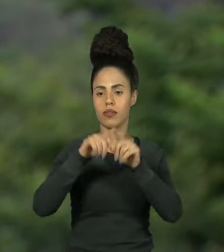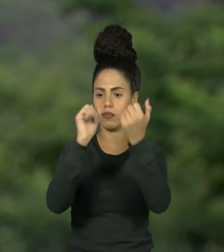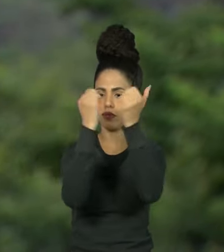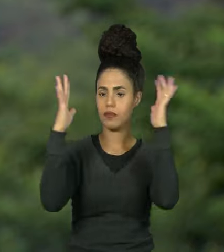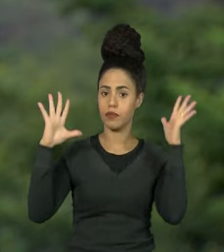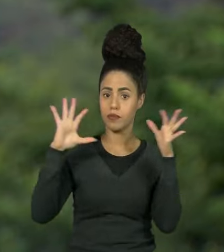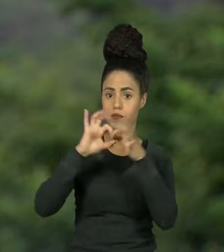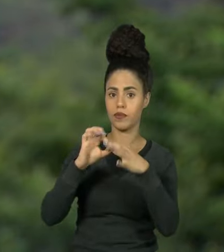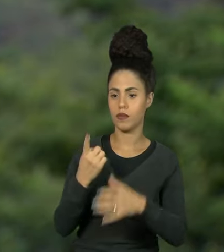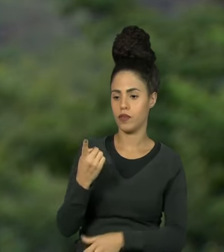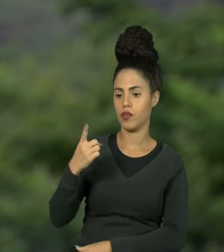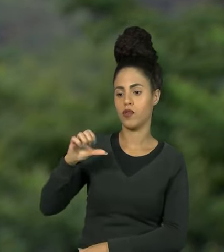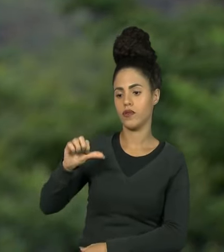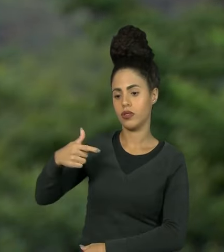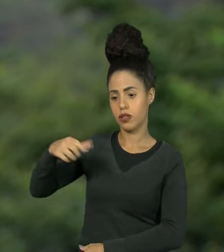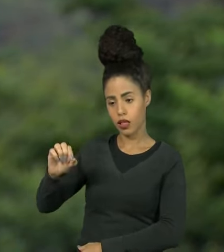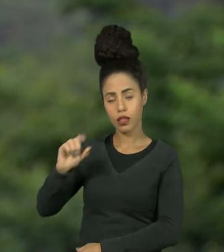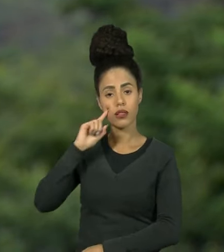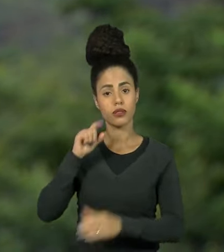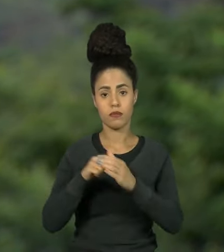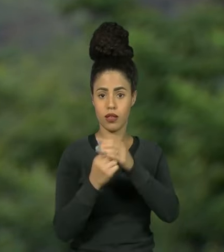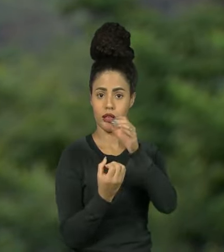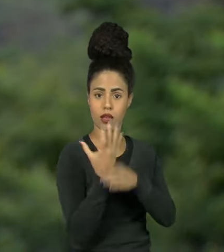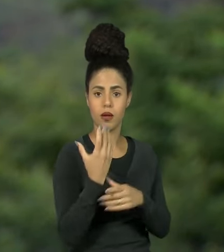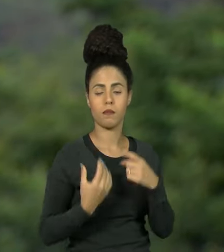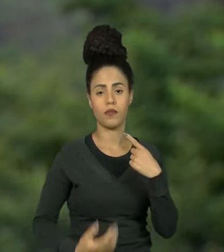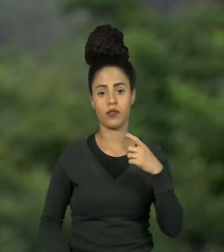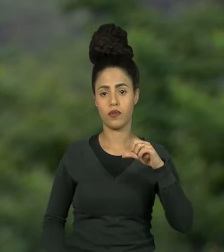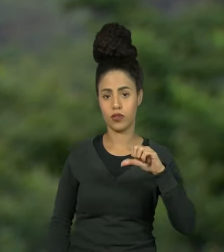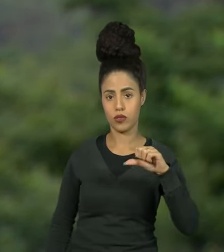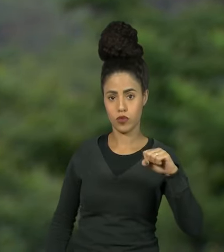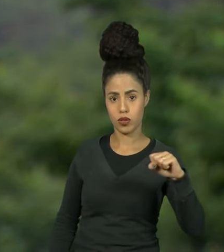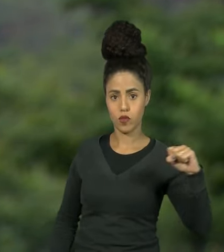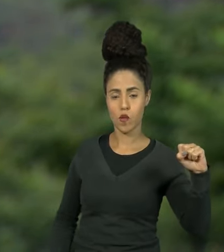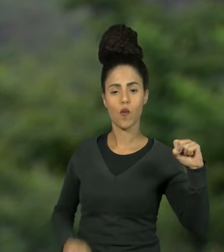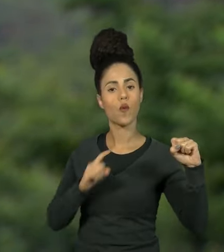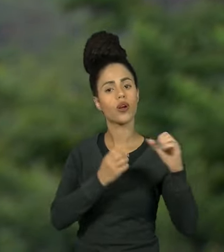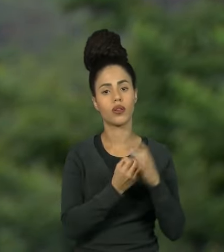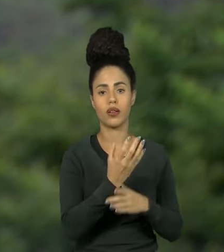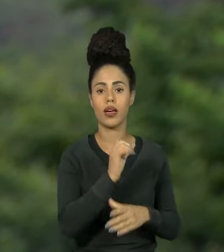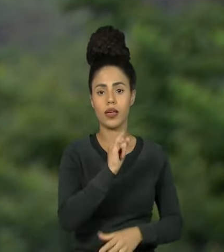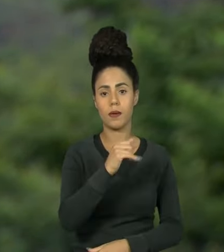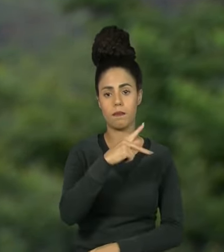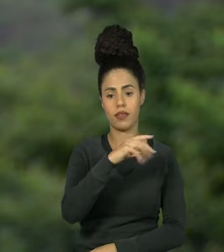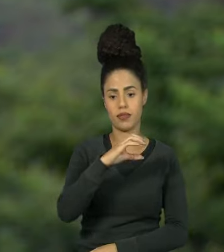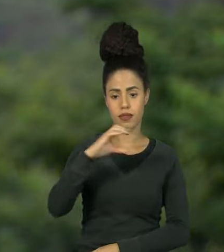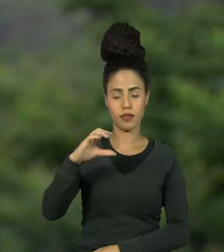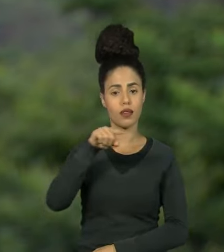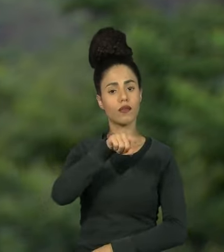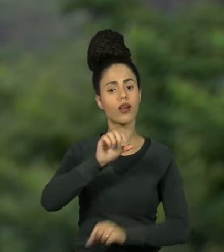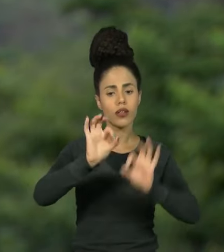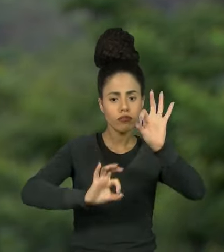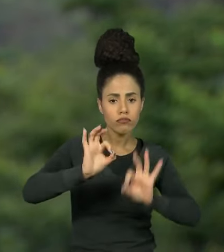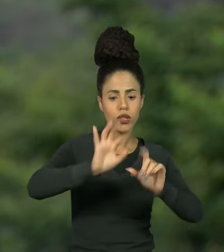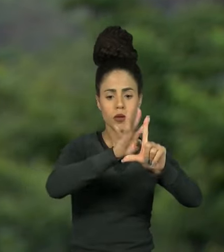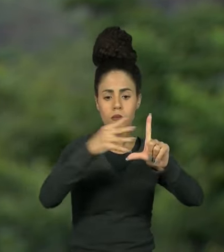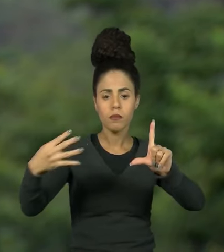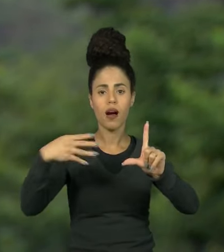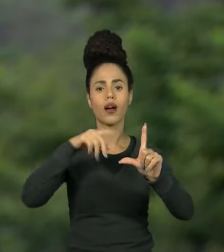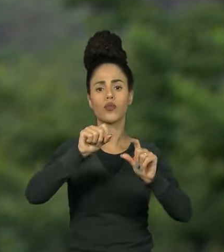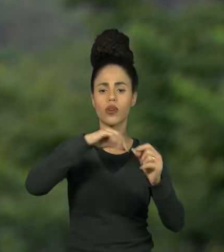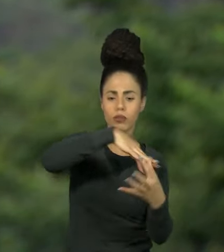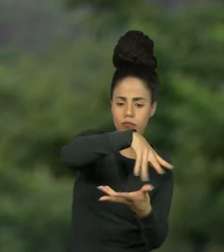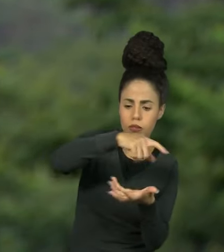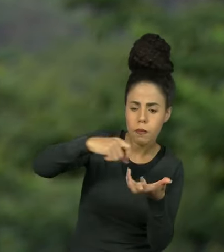partir dos anos 70 e a criação em 1988 do IPCC, o painel internacional que